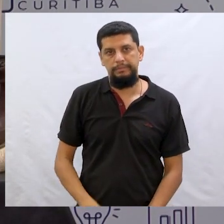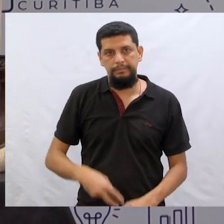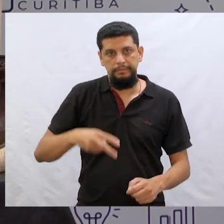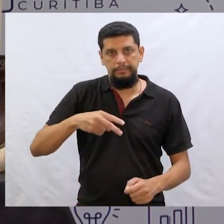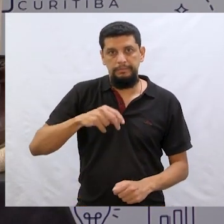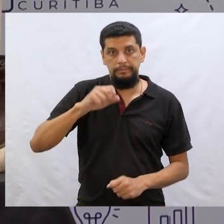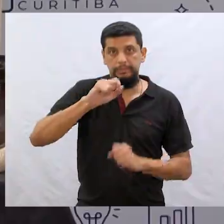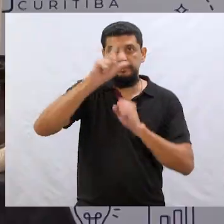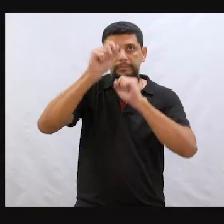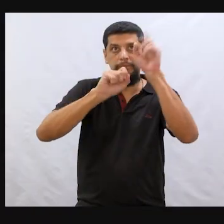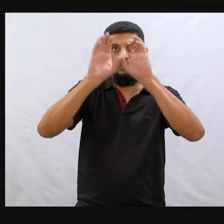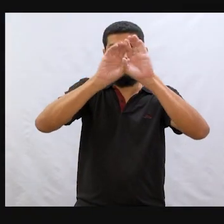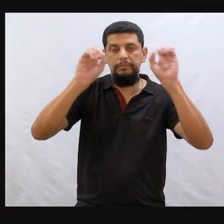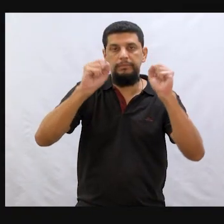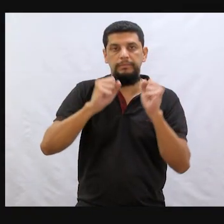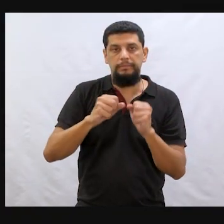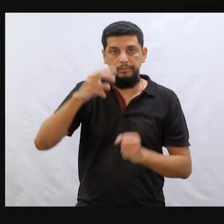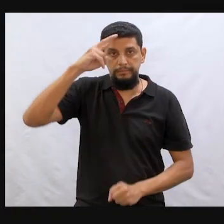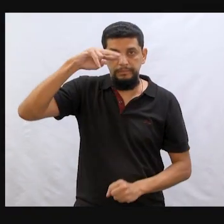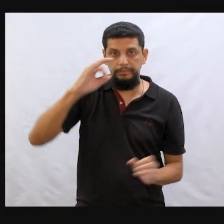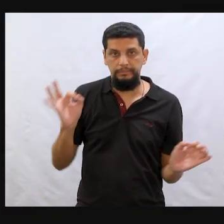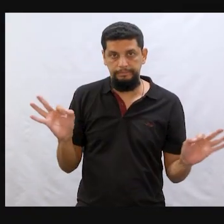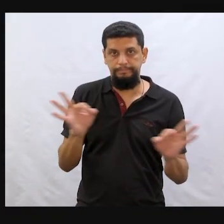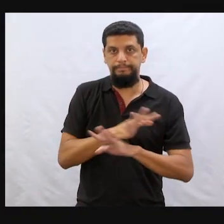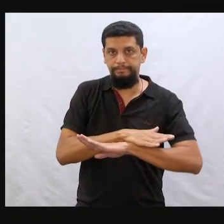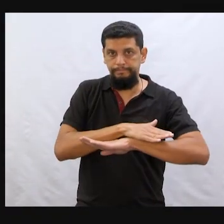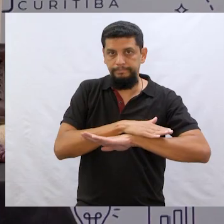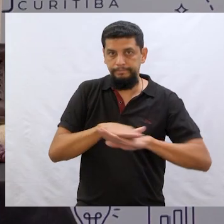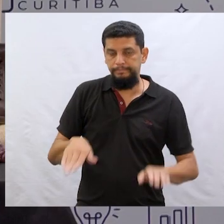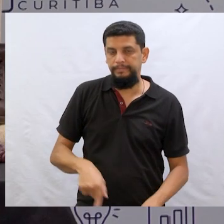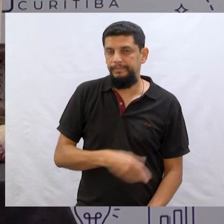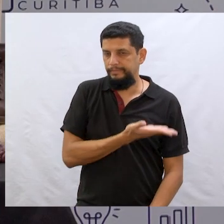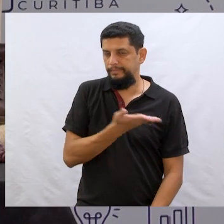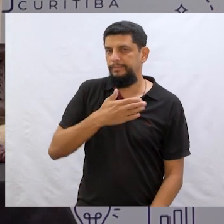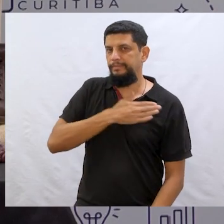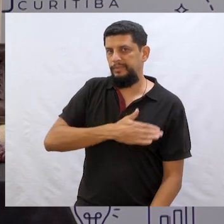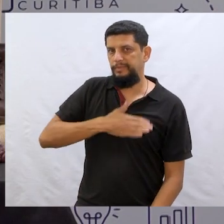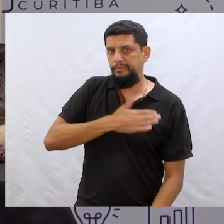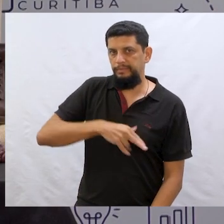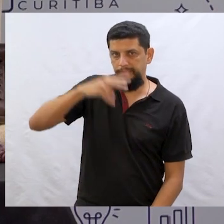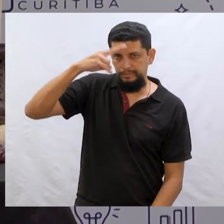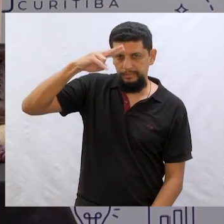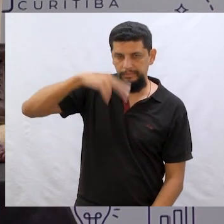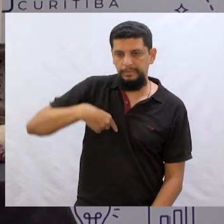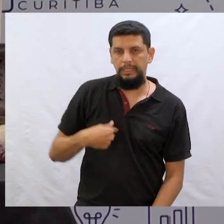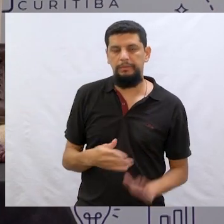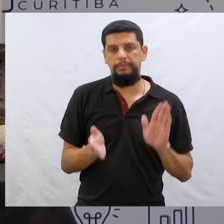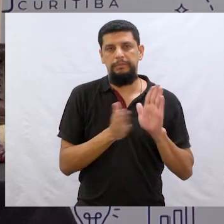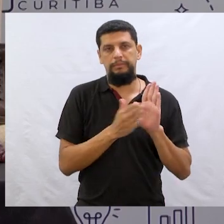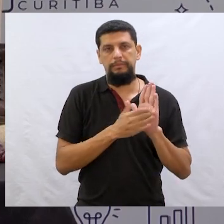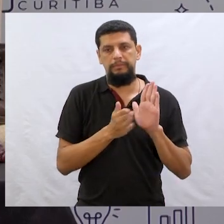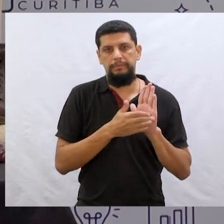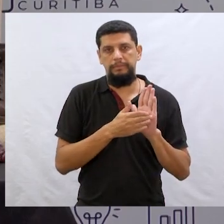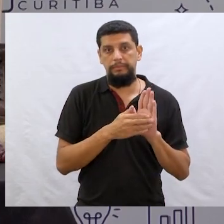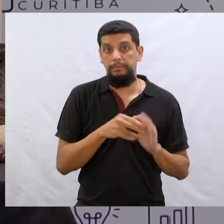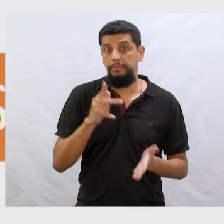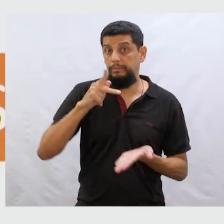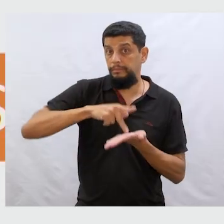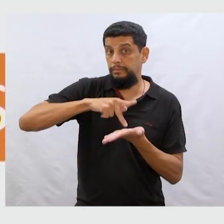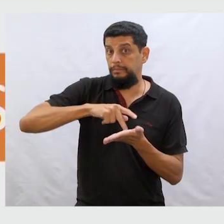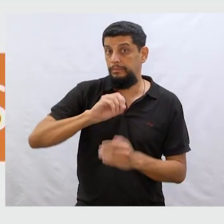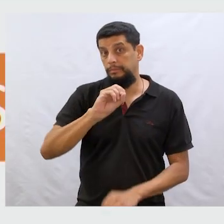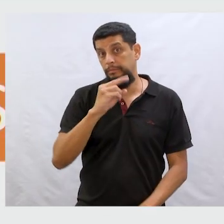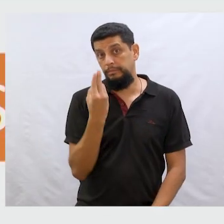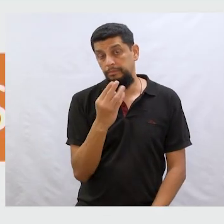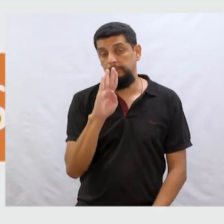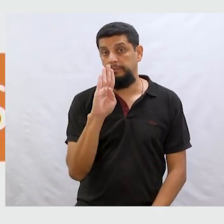Uma estrela no céu brilhou e esta história terminou. Gente, gostaram da história? Eu vou propor um verdadeiro ou falso para vocês,